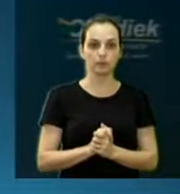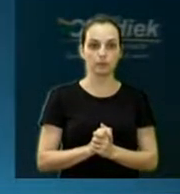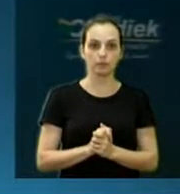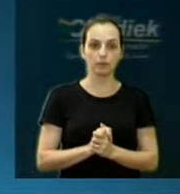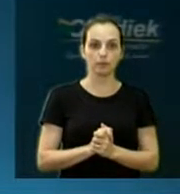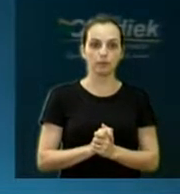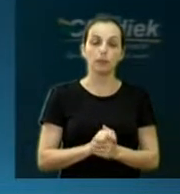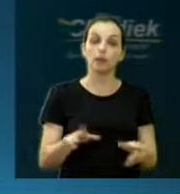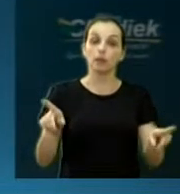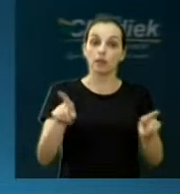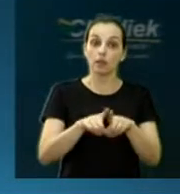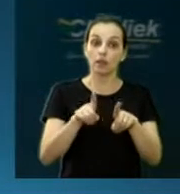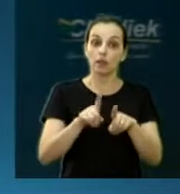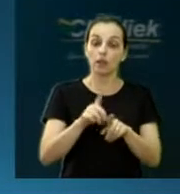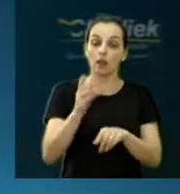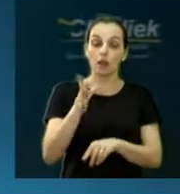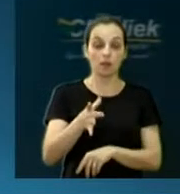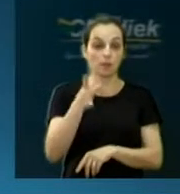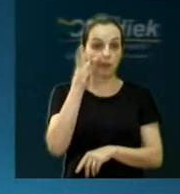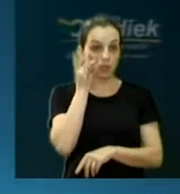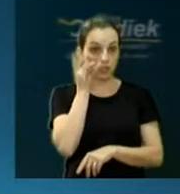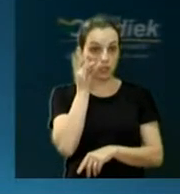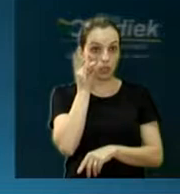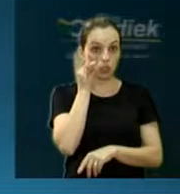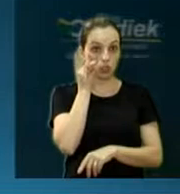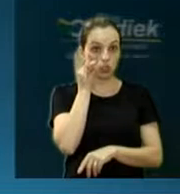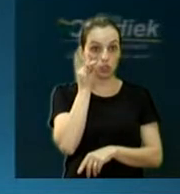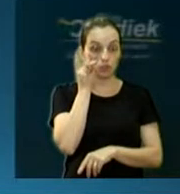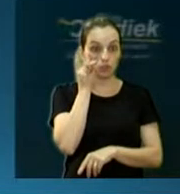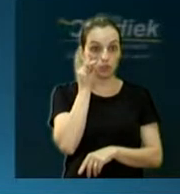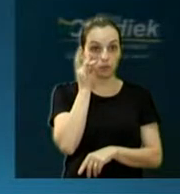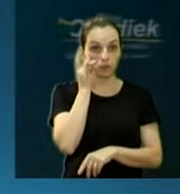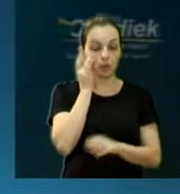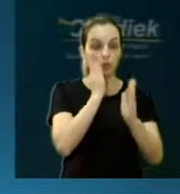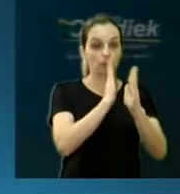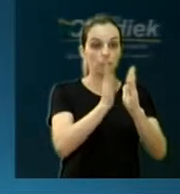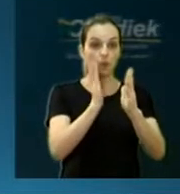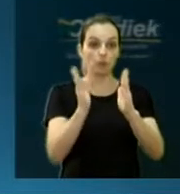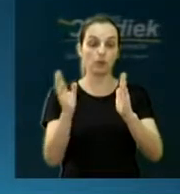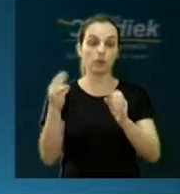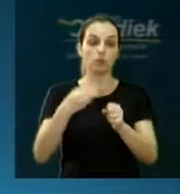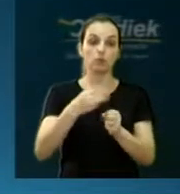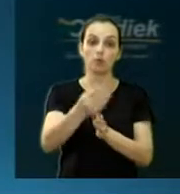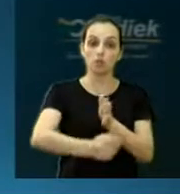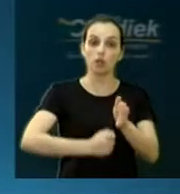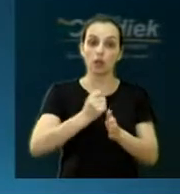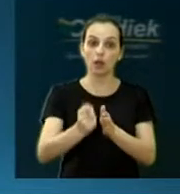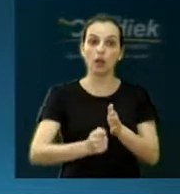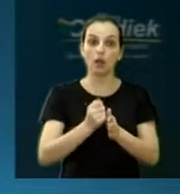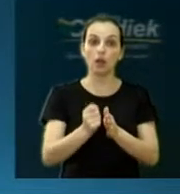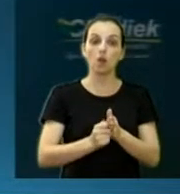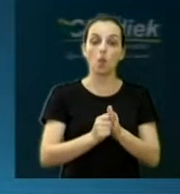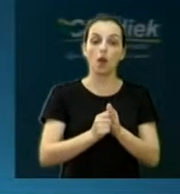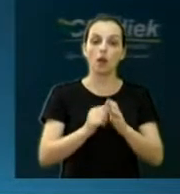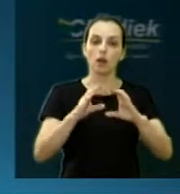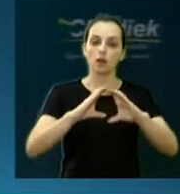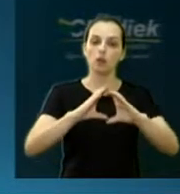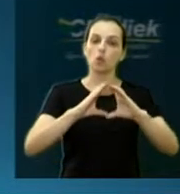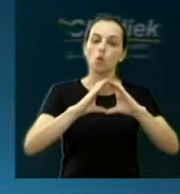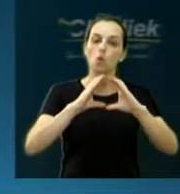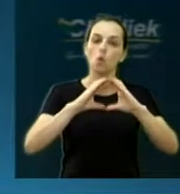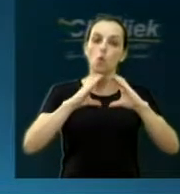Também pude participar na Biblioteca Municipal, primeiro encontro da Escola do